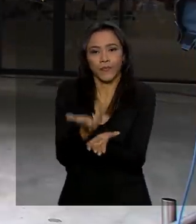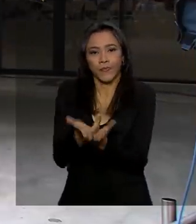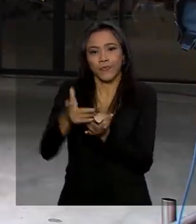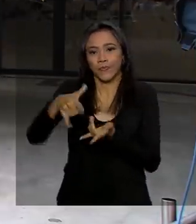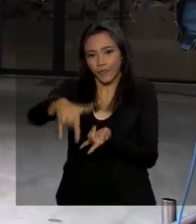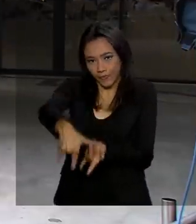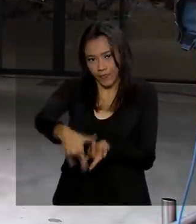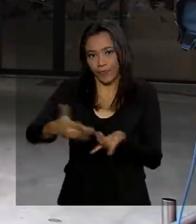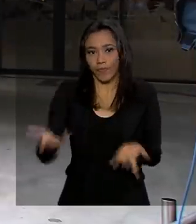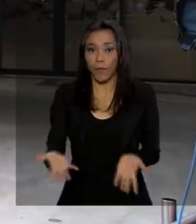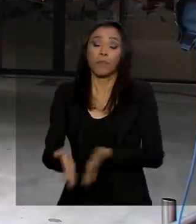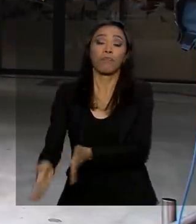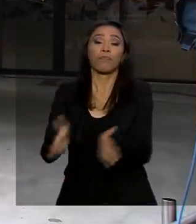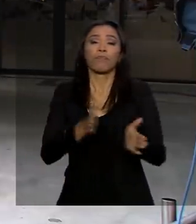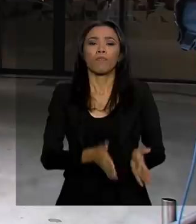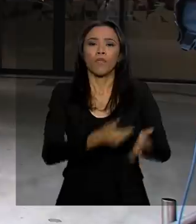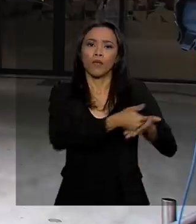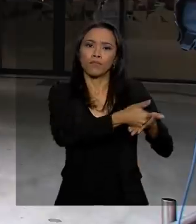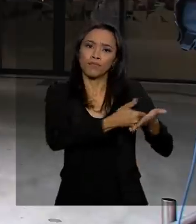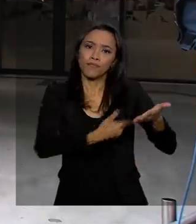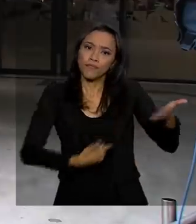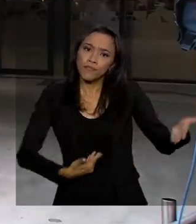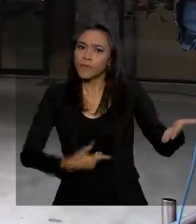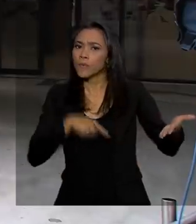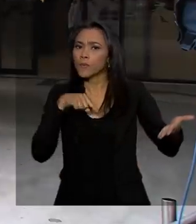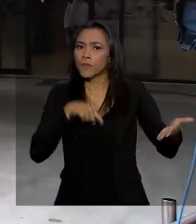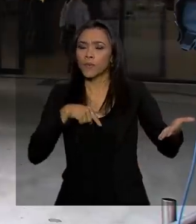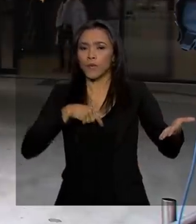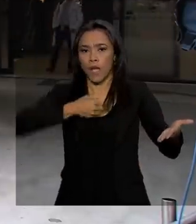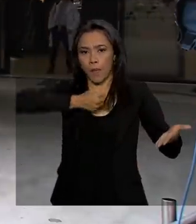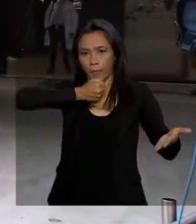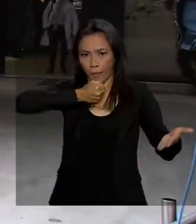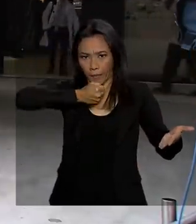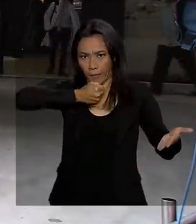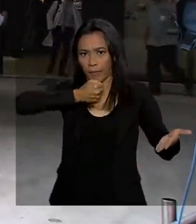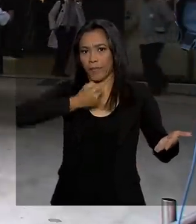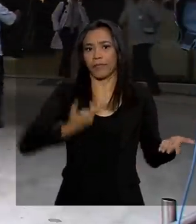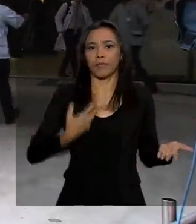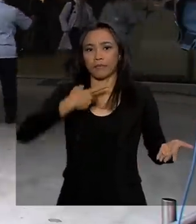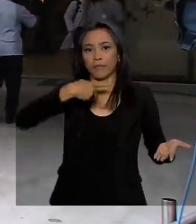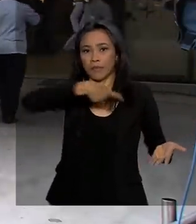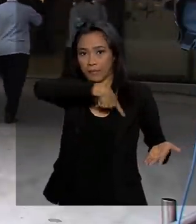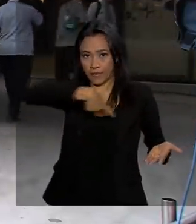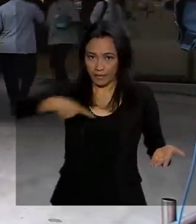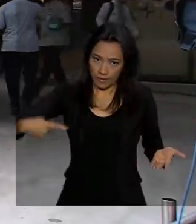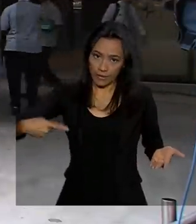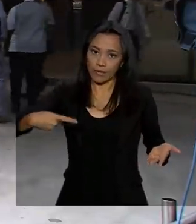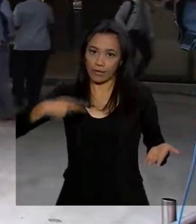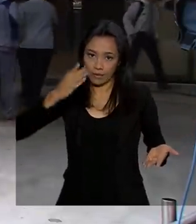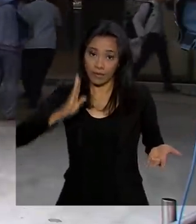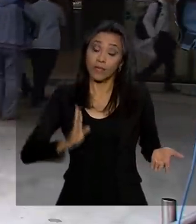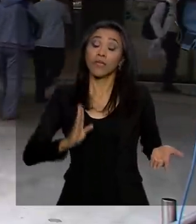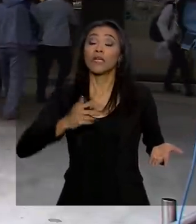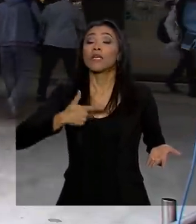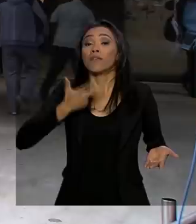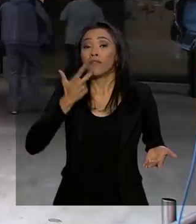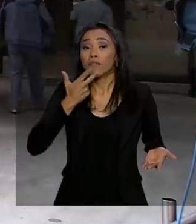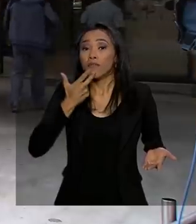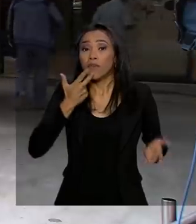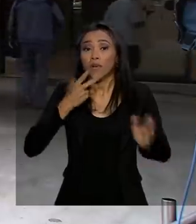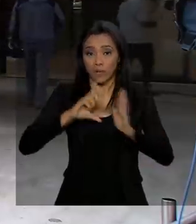Uma nota expedida pela porta-voz da presidência da República informa que o presidente